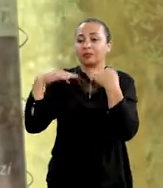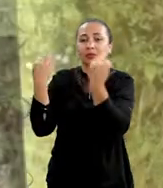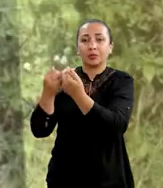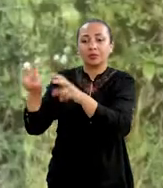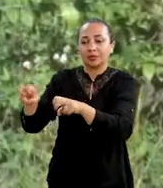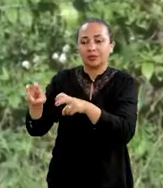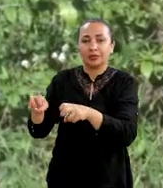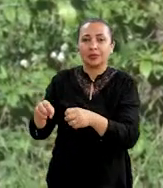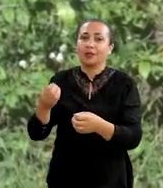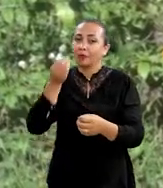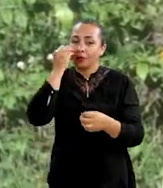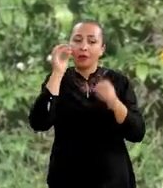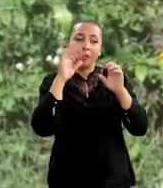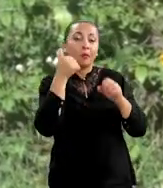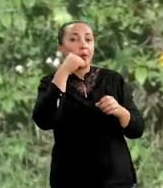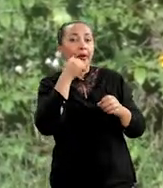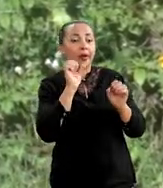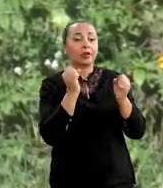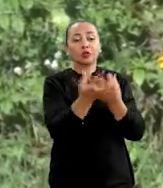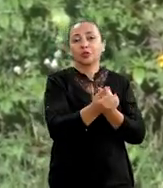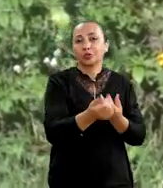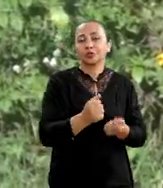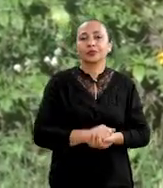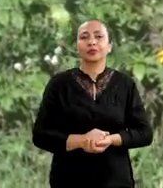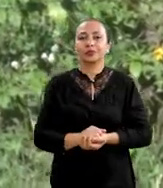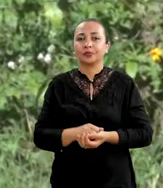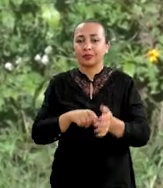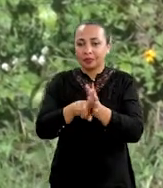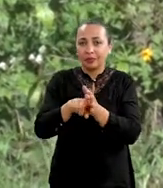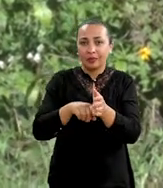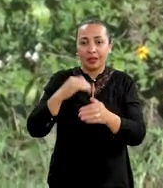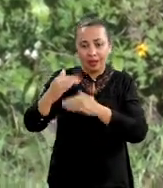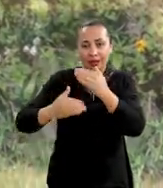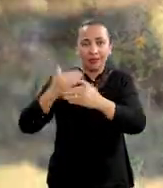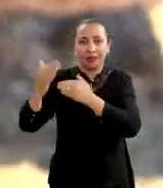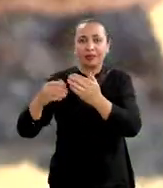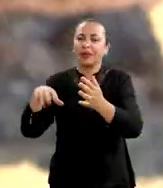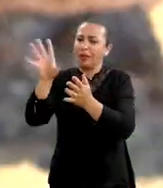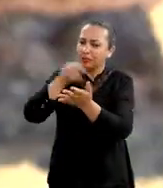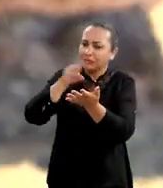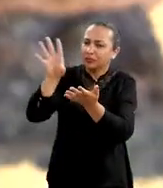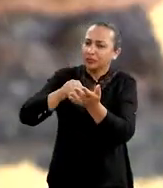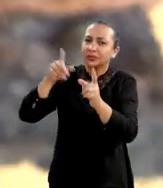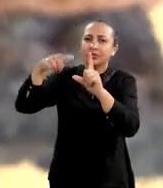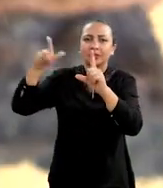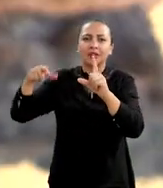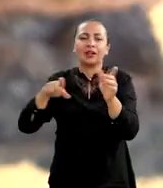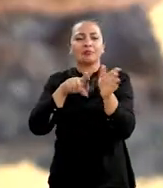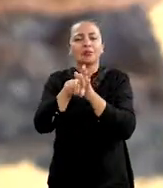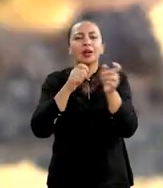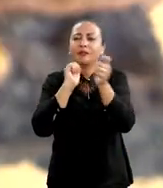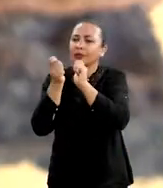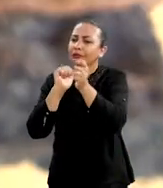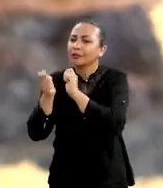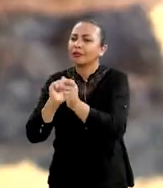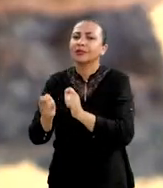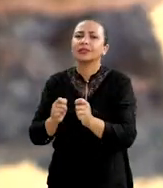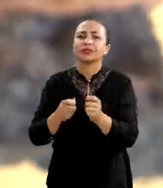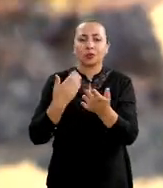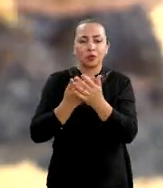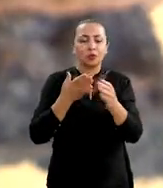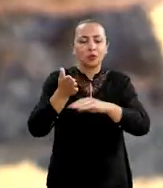público de jovens e mulheres. É uma pesquisa que está em andamento, nós estamos fazendo as coletas de dados, aplicação de